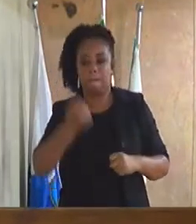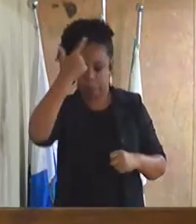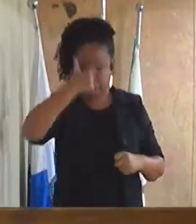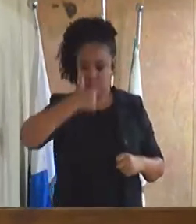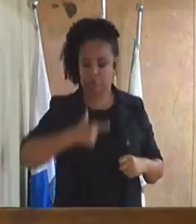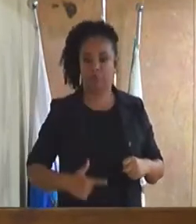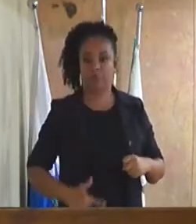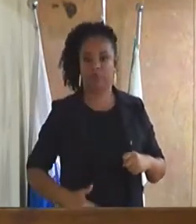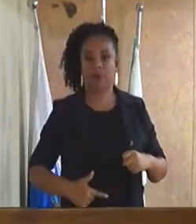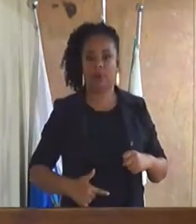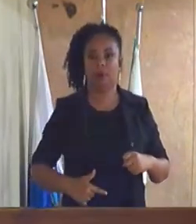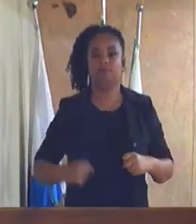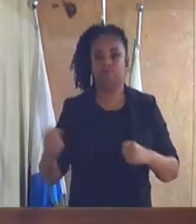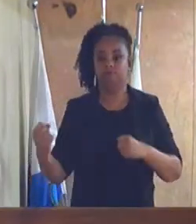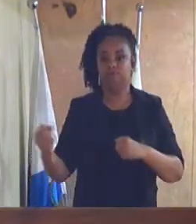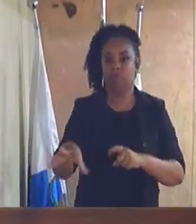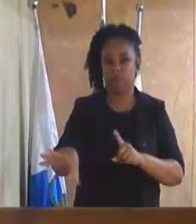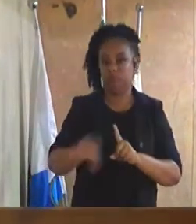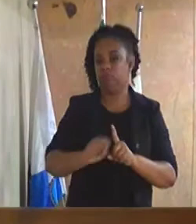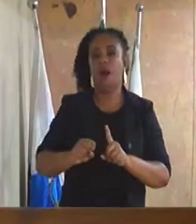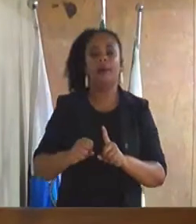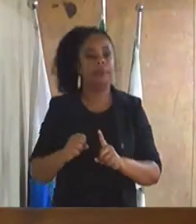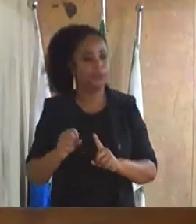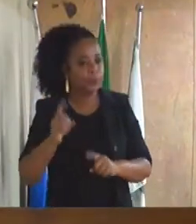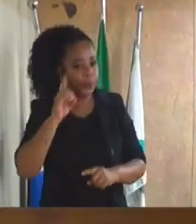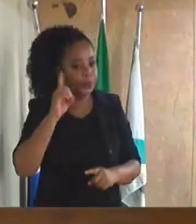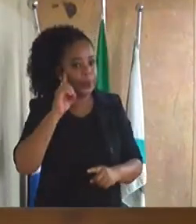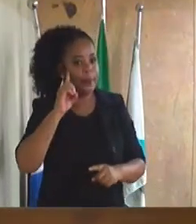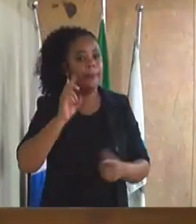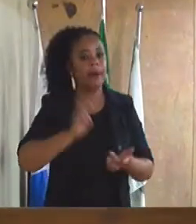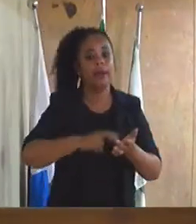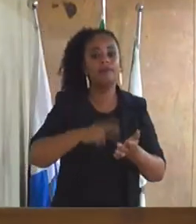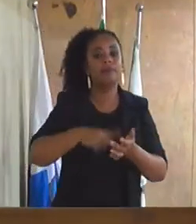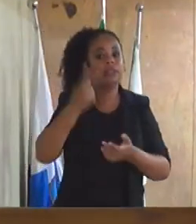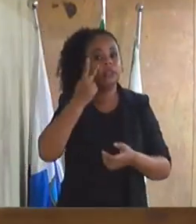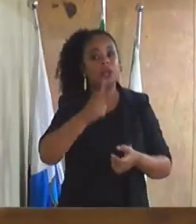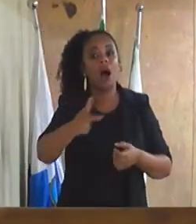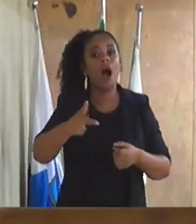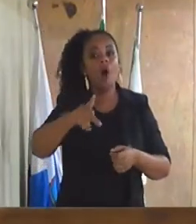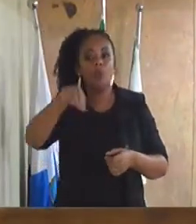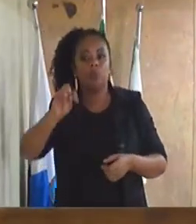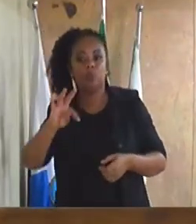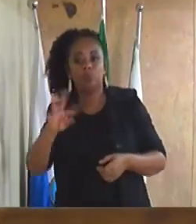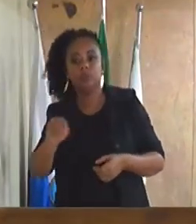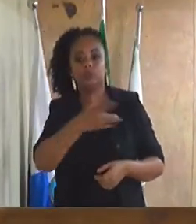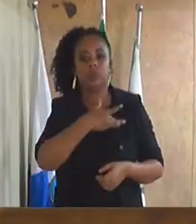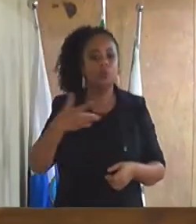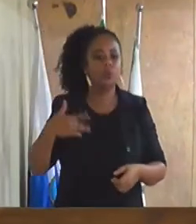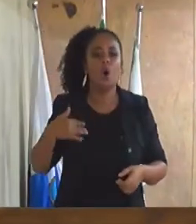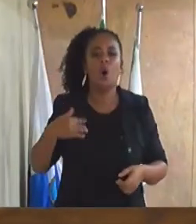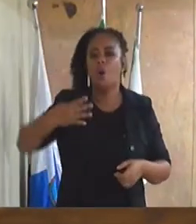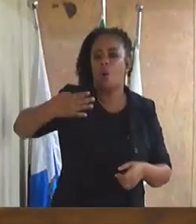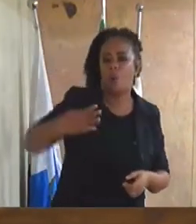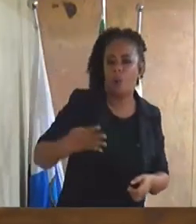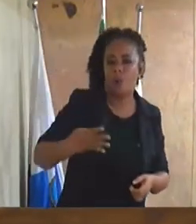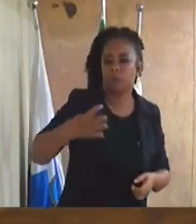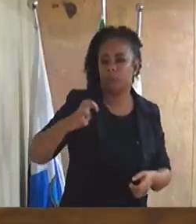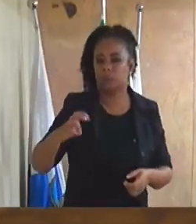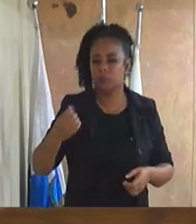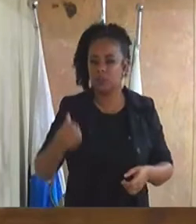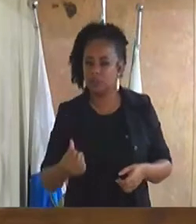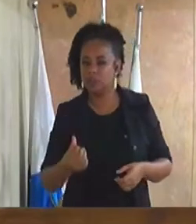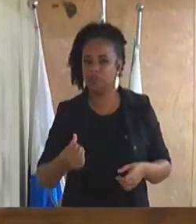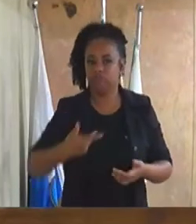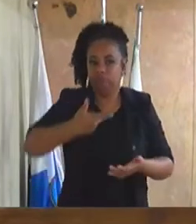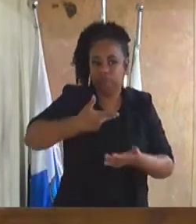manhãs visitar o posto de saúde, quando eu tenho quatro, cinco, seis internados, um é de Duque de Caxias, hoje,